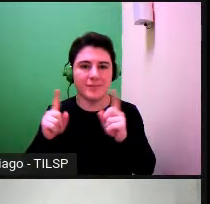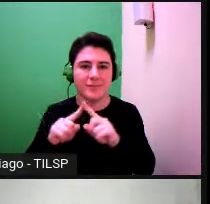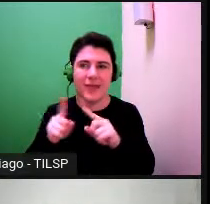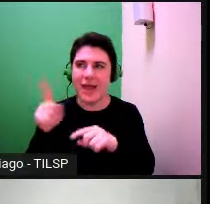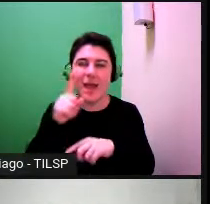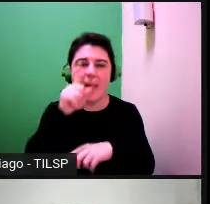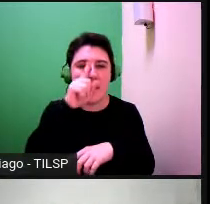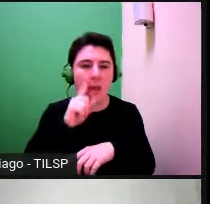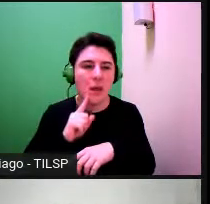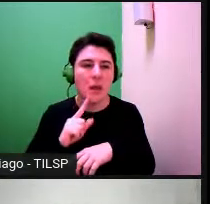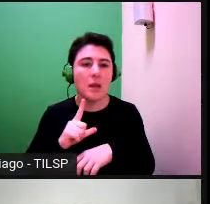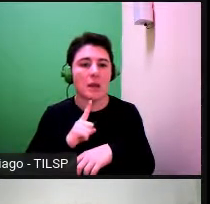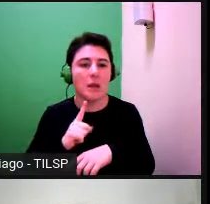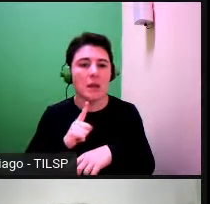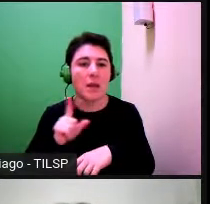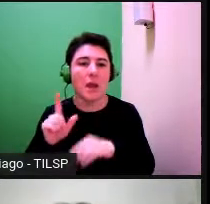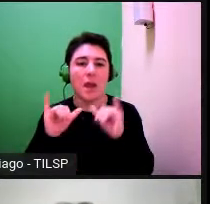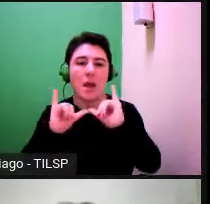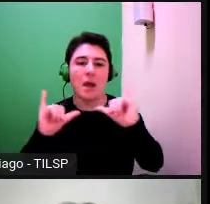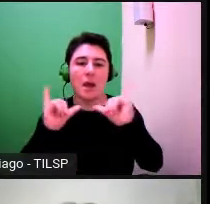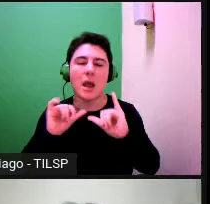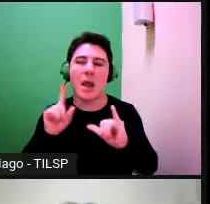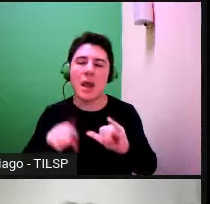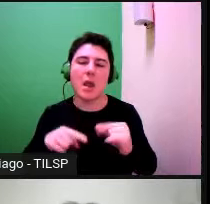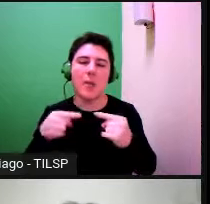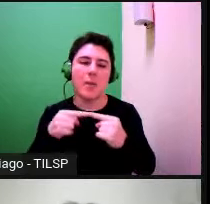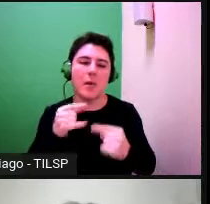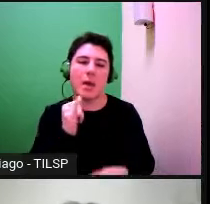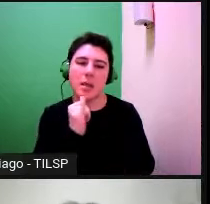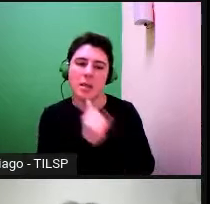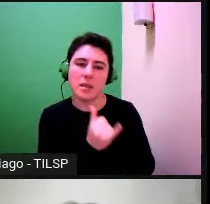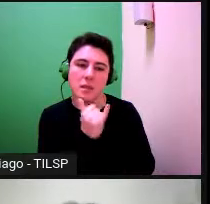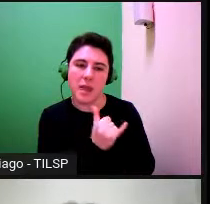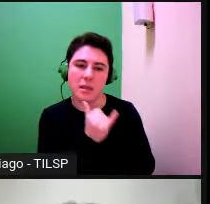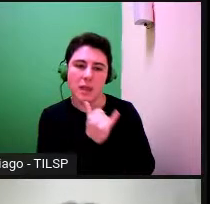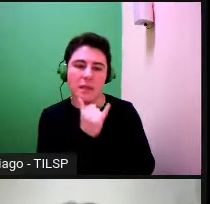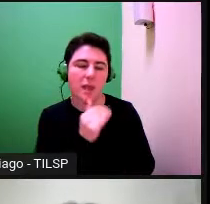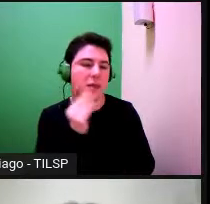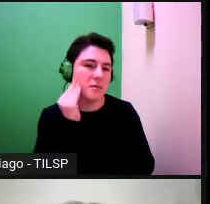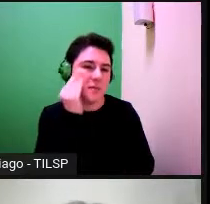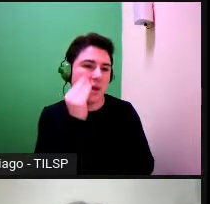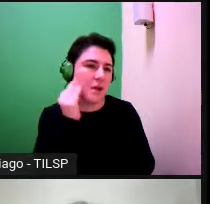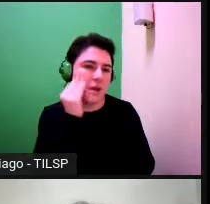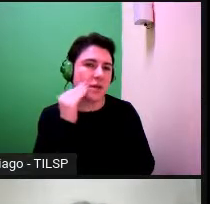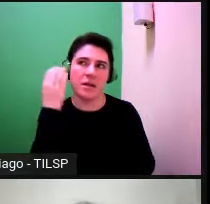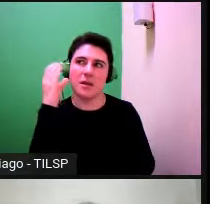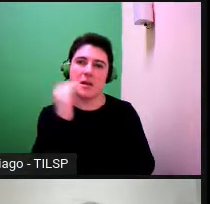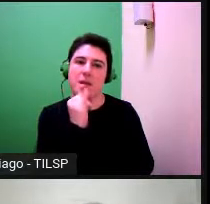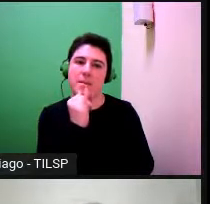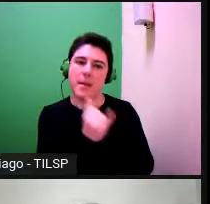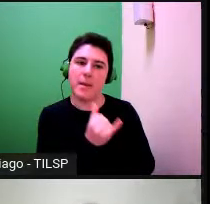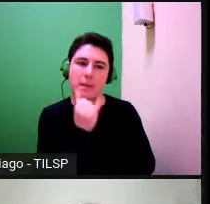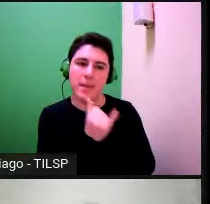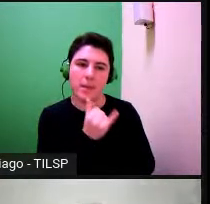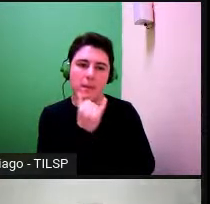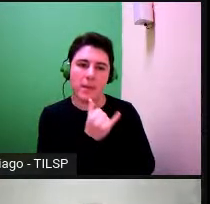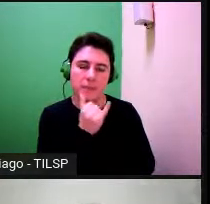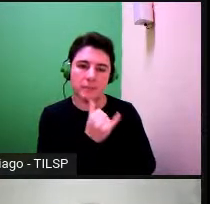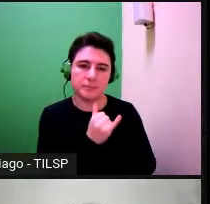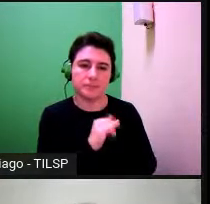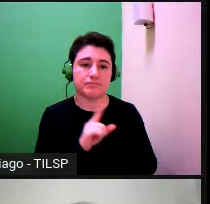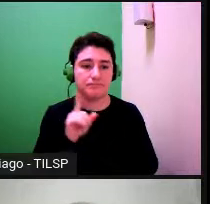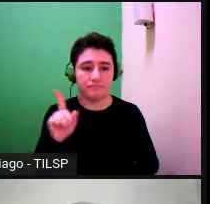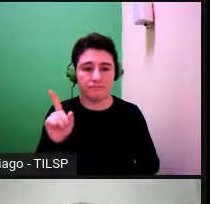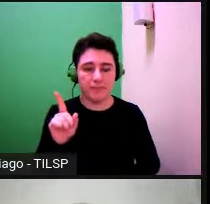desta divulgação que tem a ver com o narrar a experiência científica realizada e há aquilo